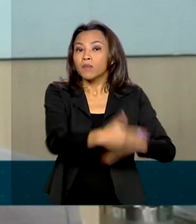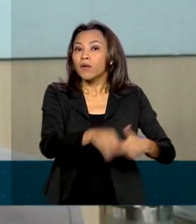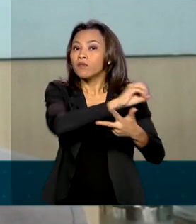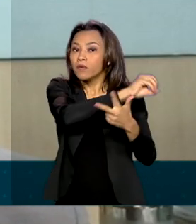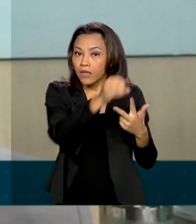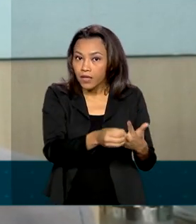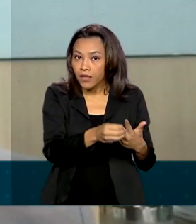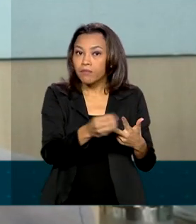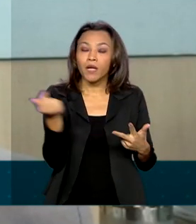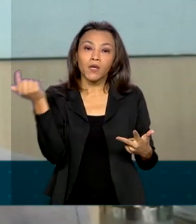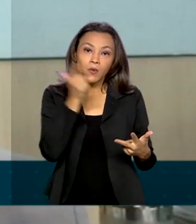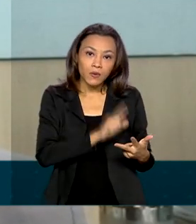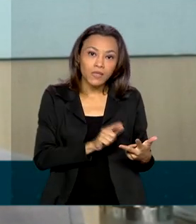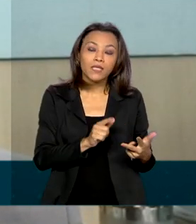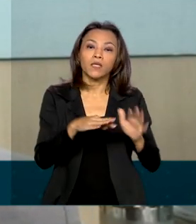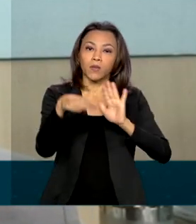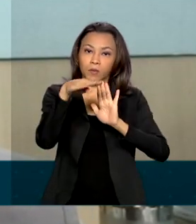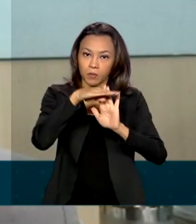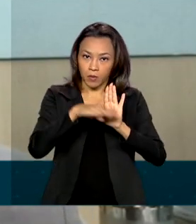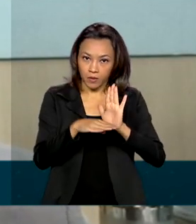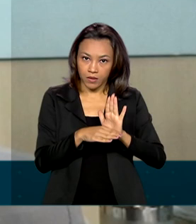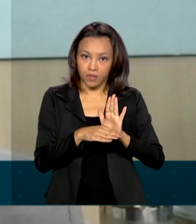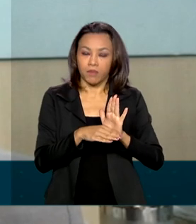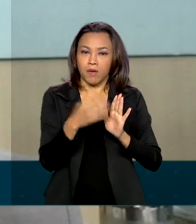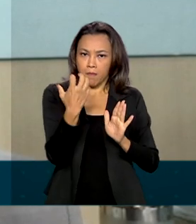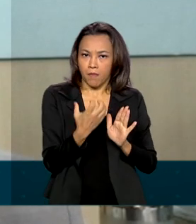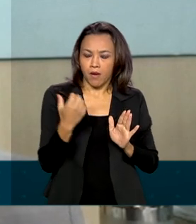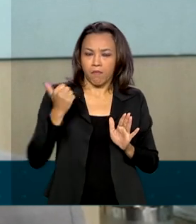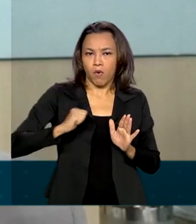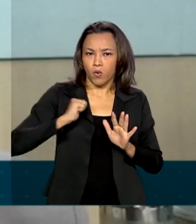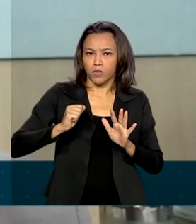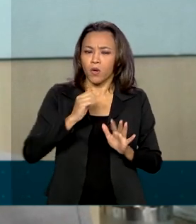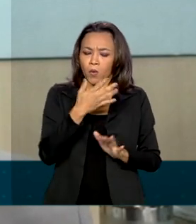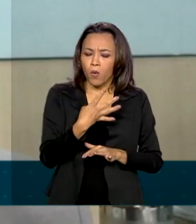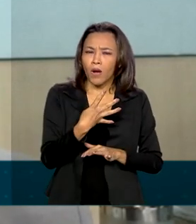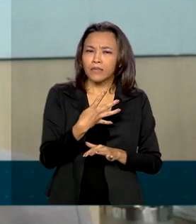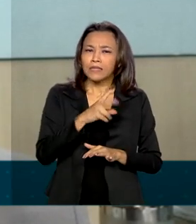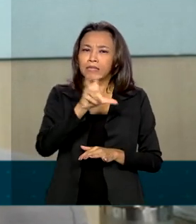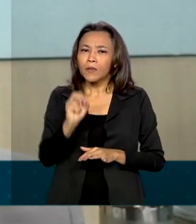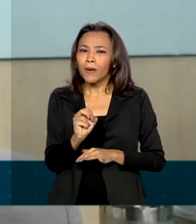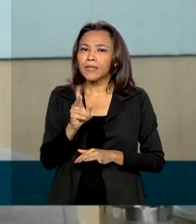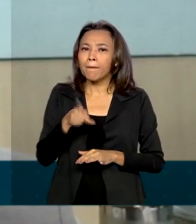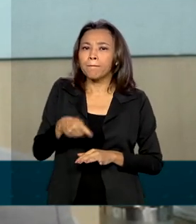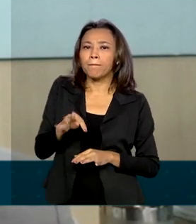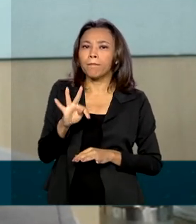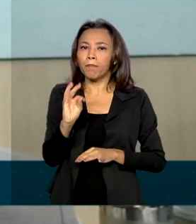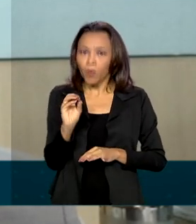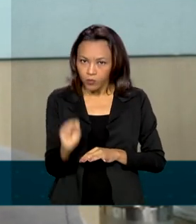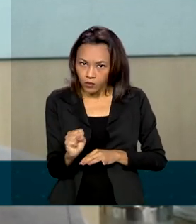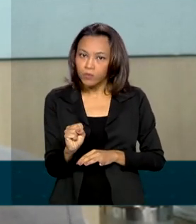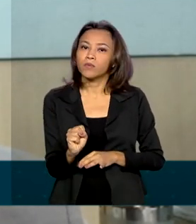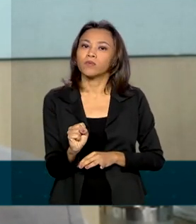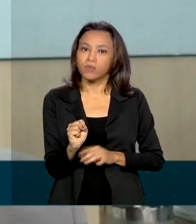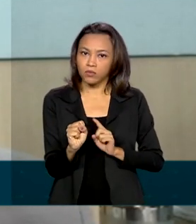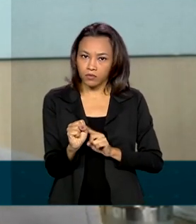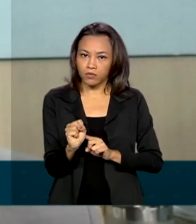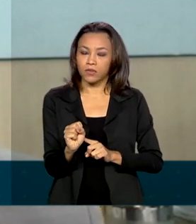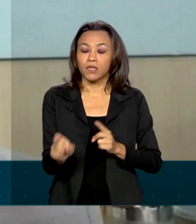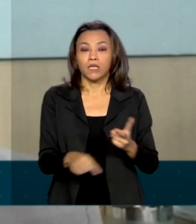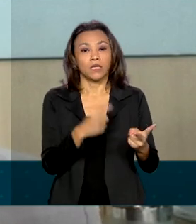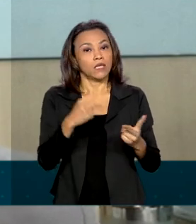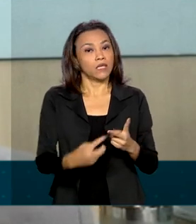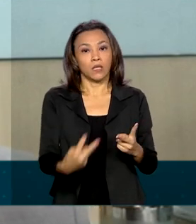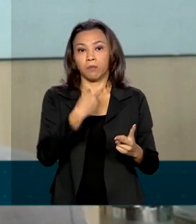para concorrer ao ProUni, ele deve ter obtido no mínimo 450 pontos de média das notas e também não